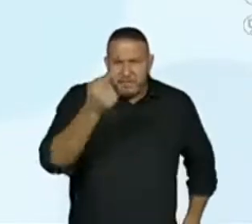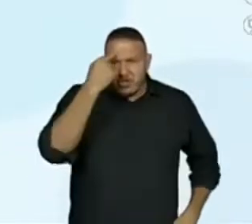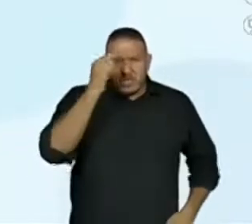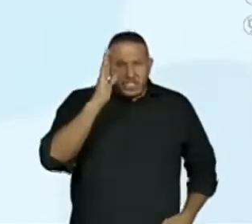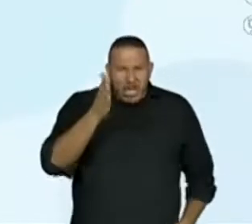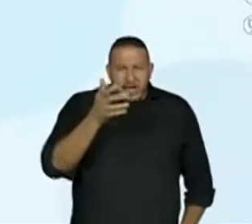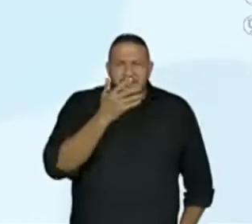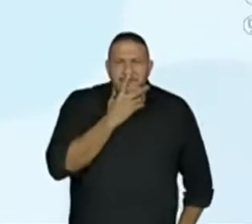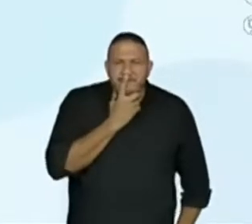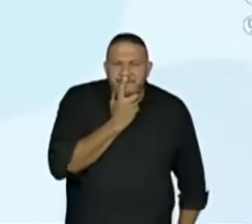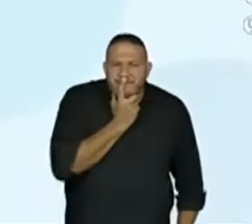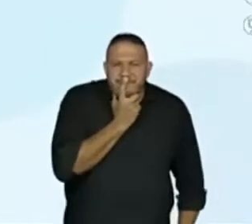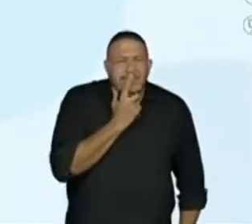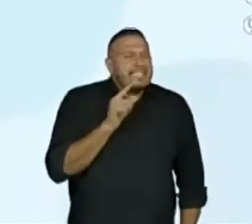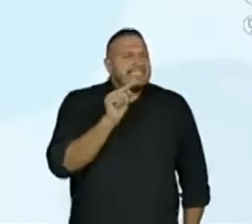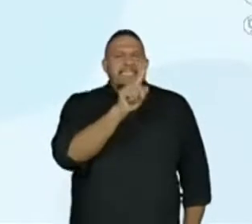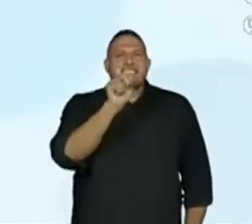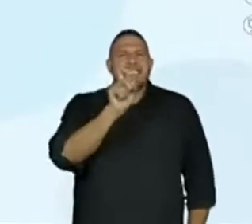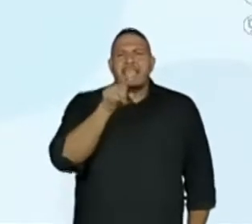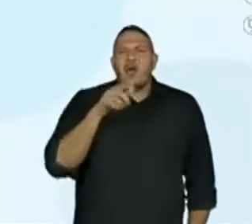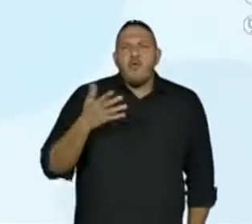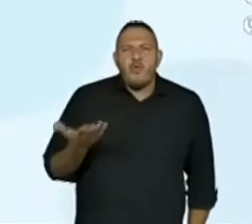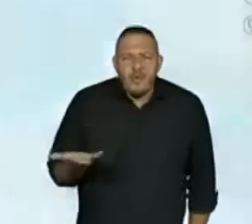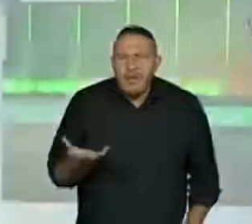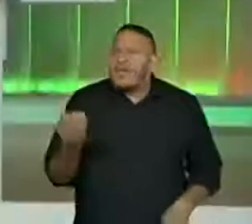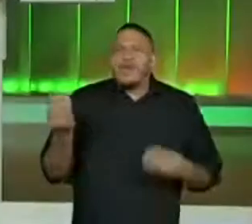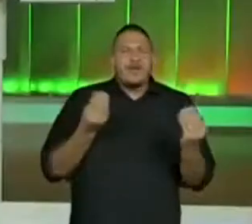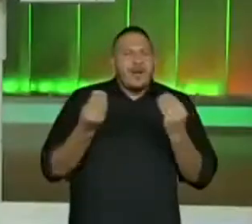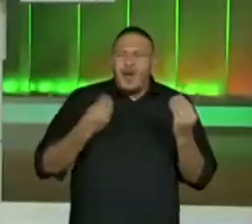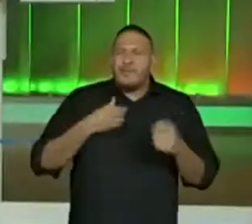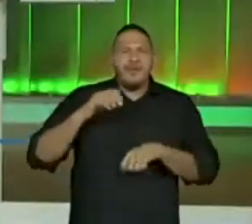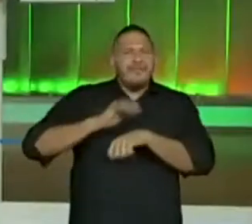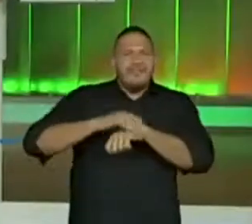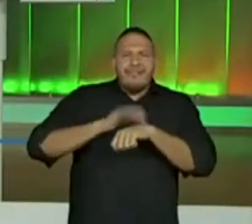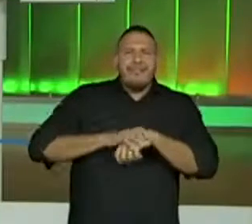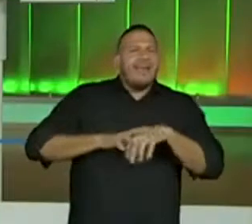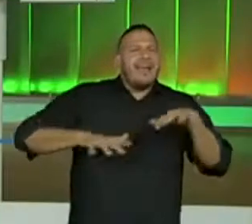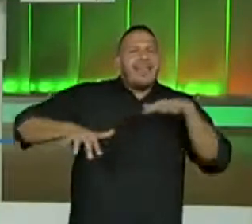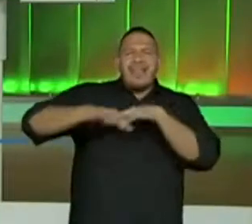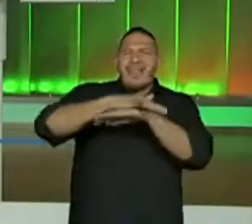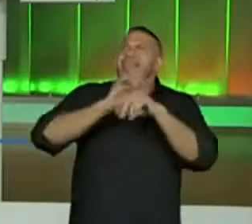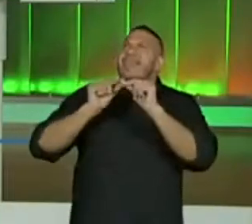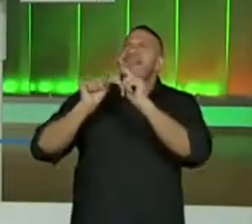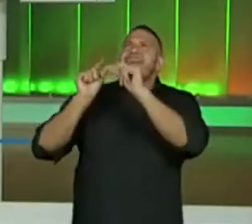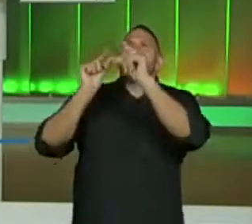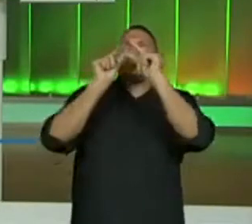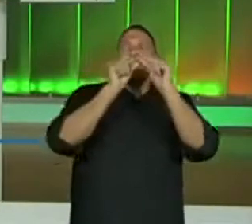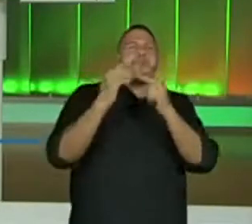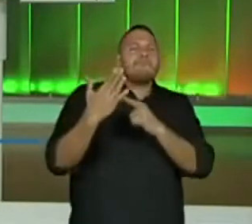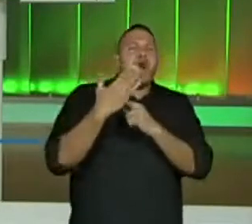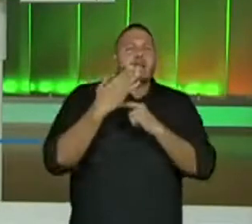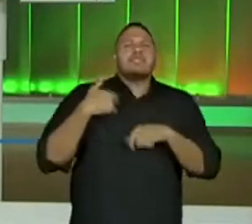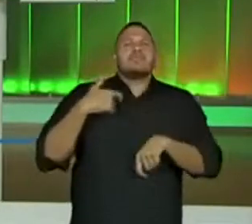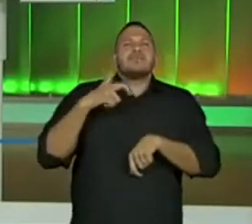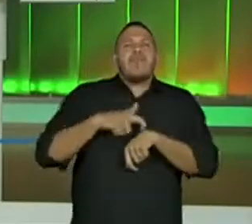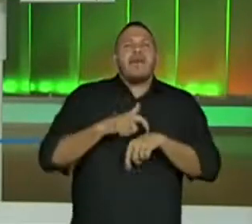e então como essa constelação me indica a passagem do tempo